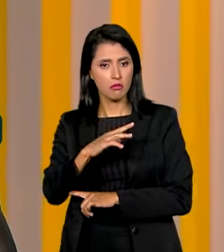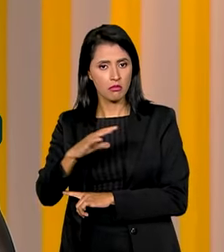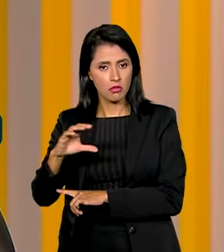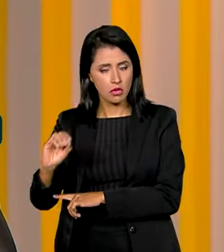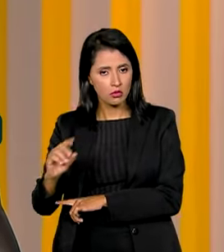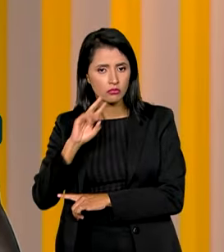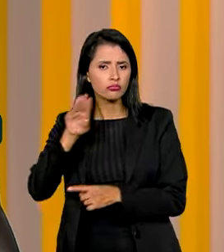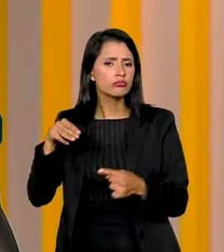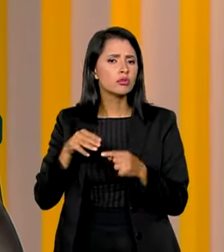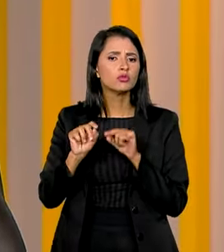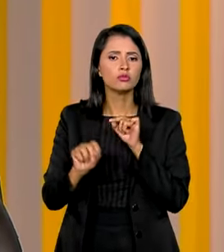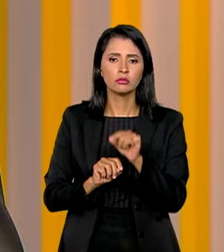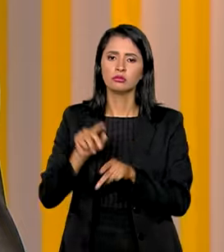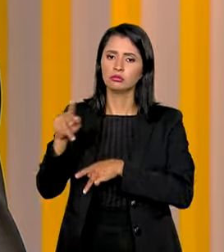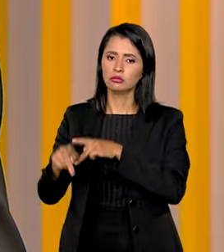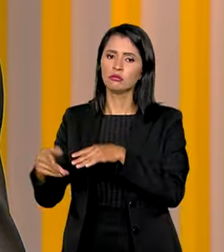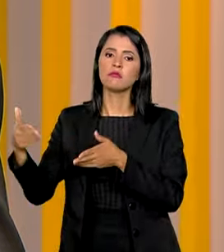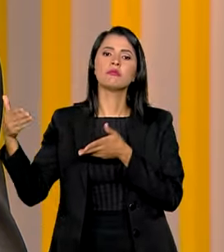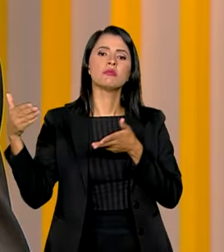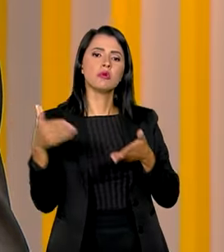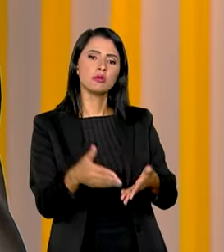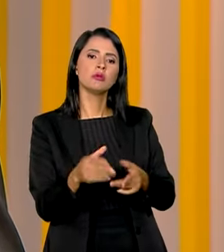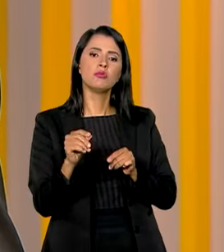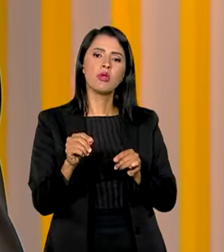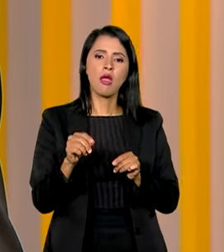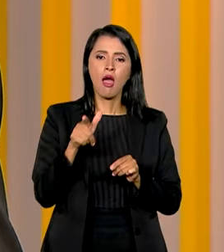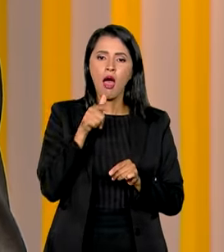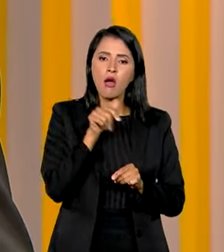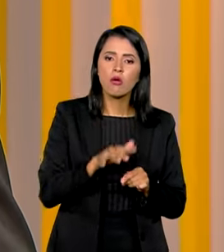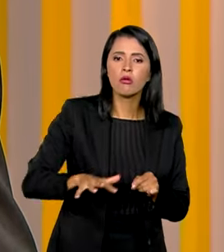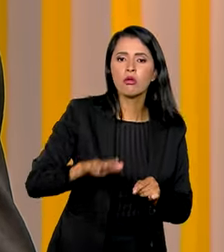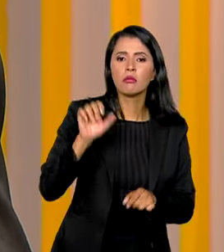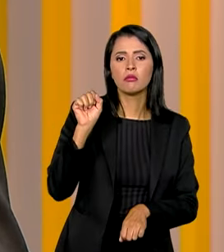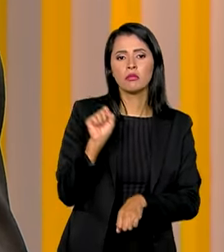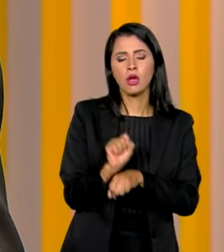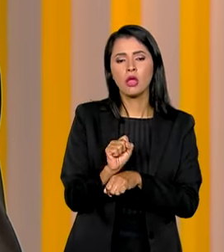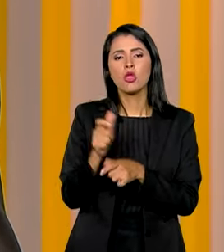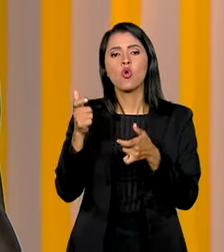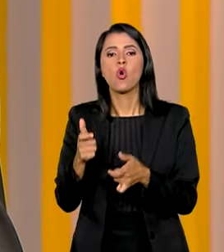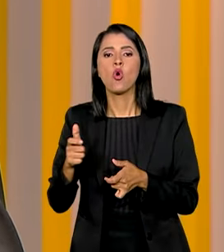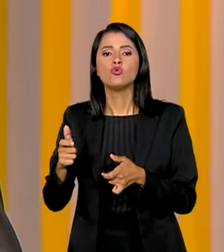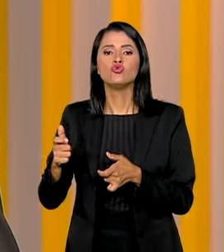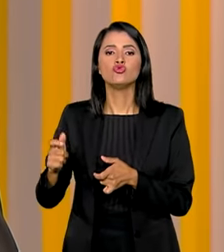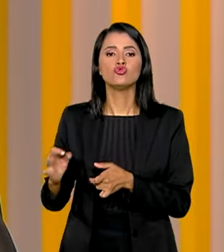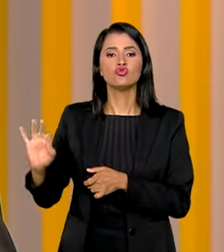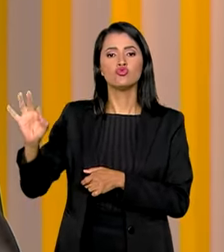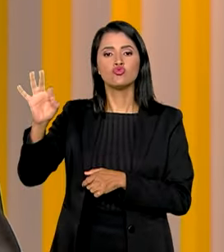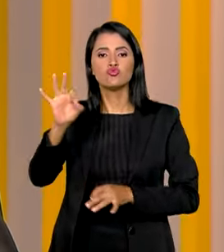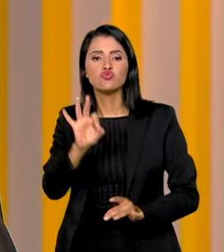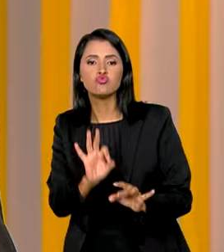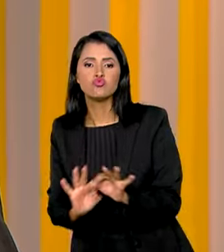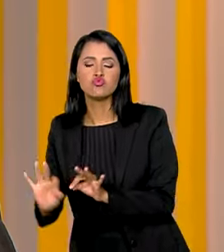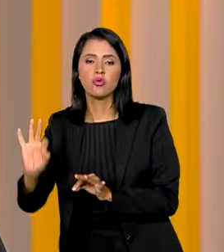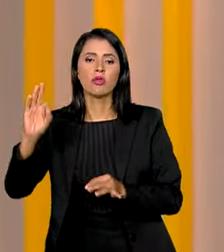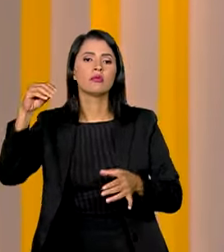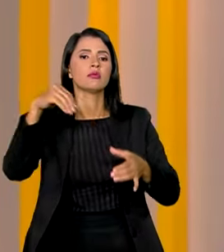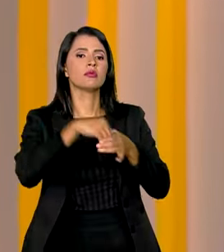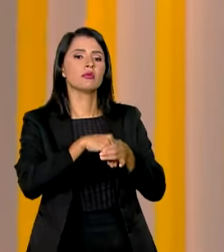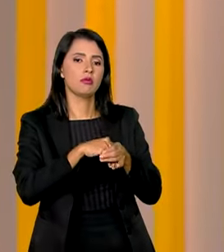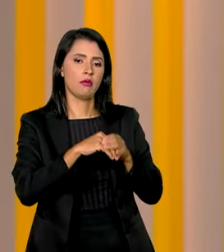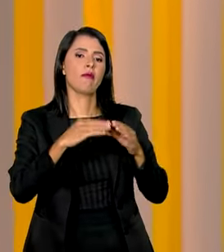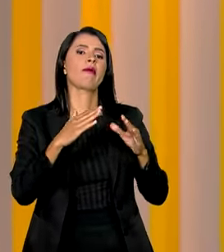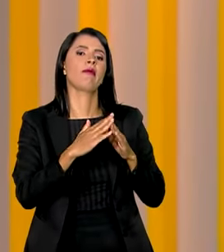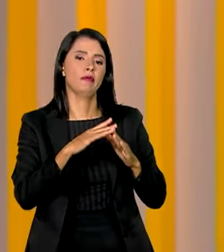A meta é que a população participe, eliminando a água parada e os focos do mosquito que geralmente estão dentro das